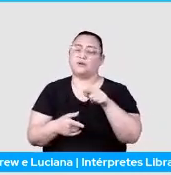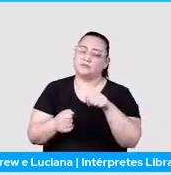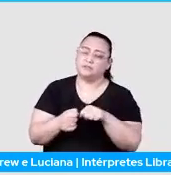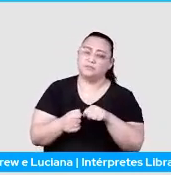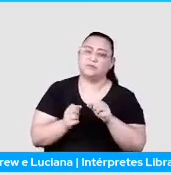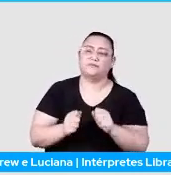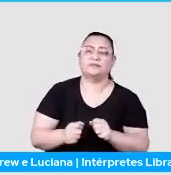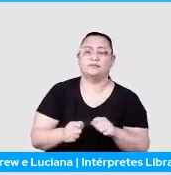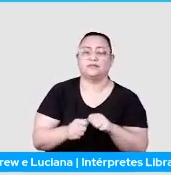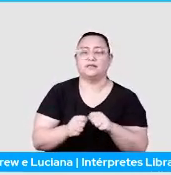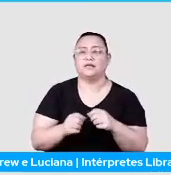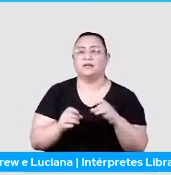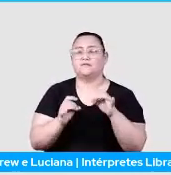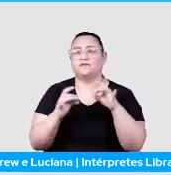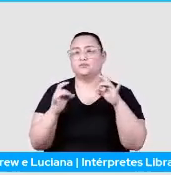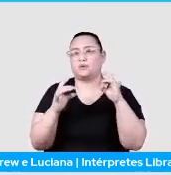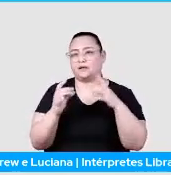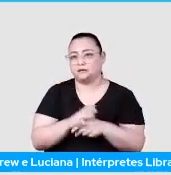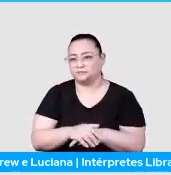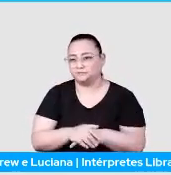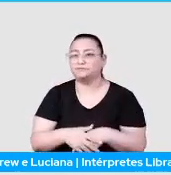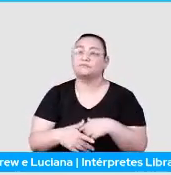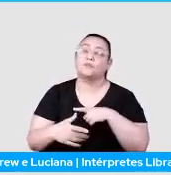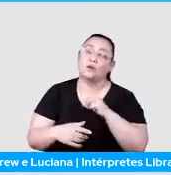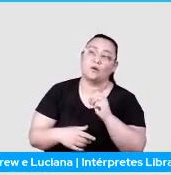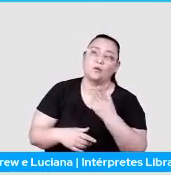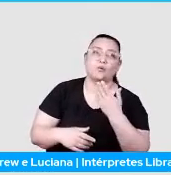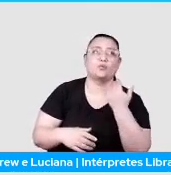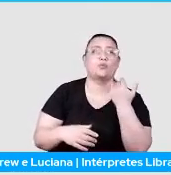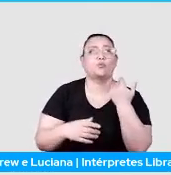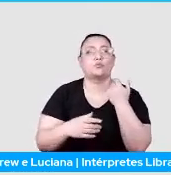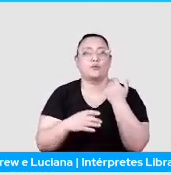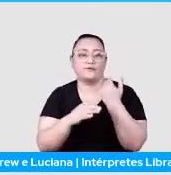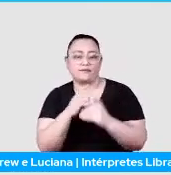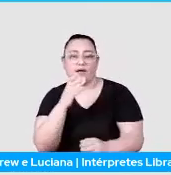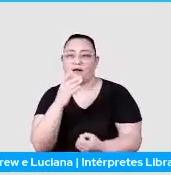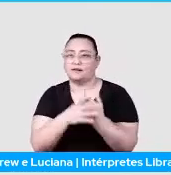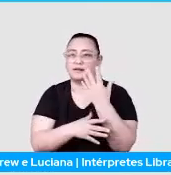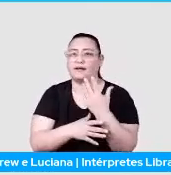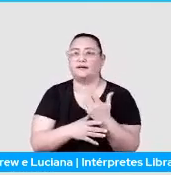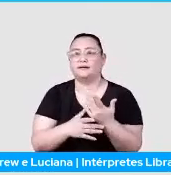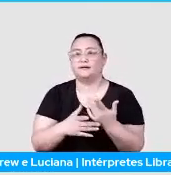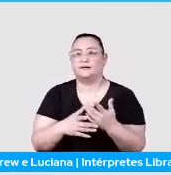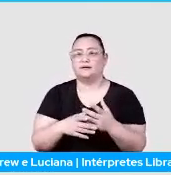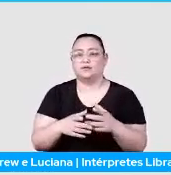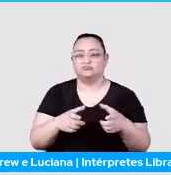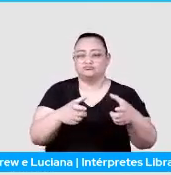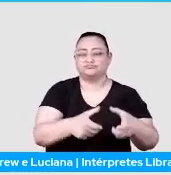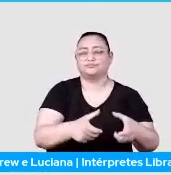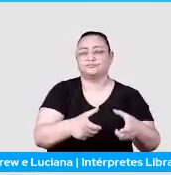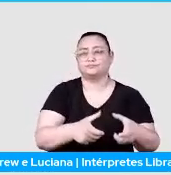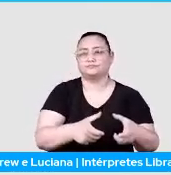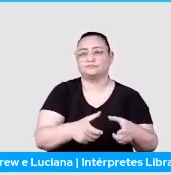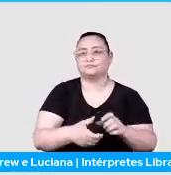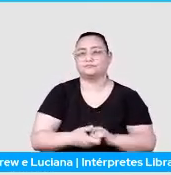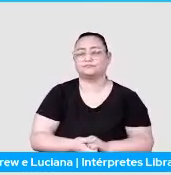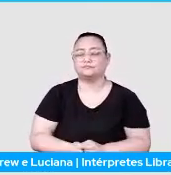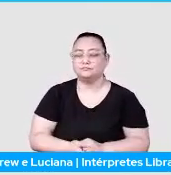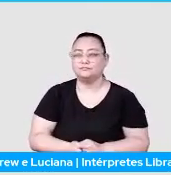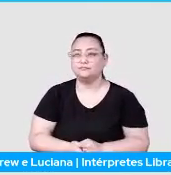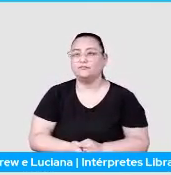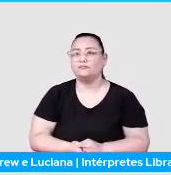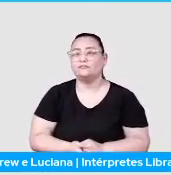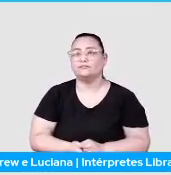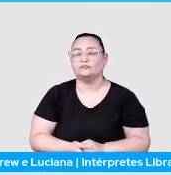ou ele fale ou enviar criar automaticamente uma issue no no Sentry, por